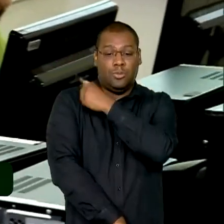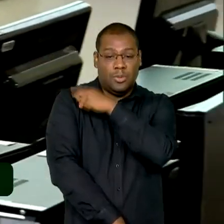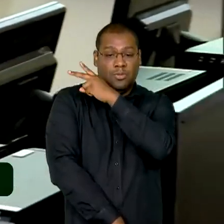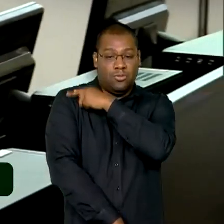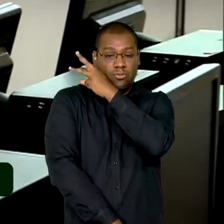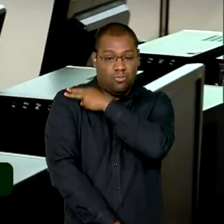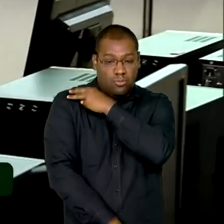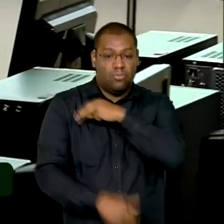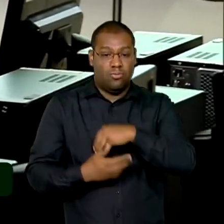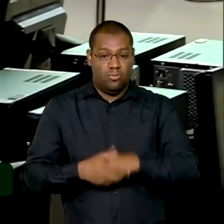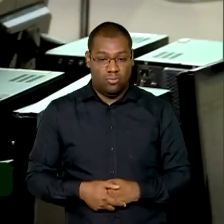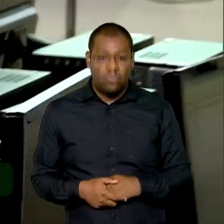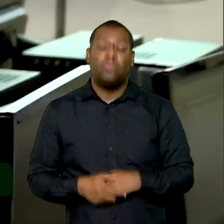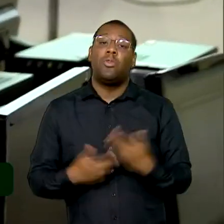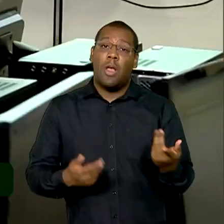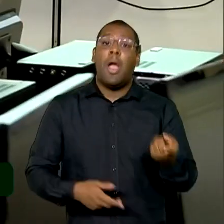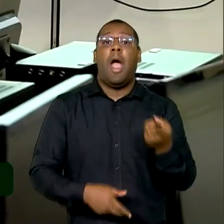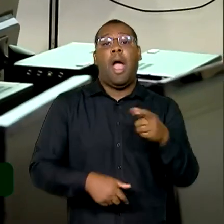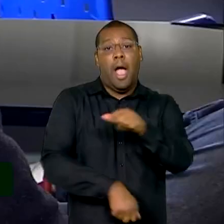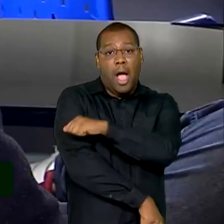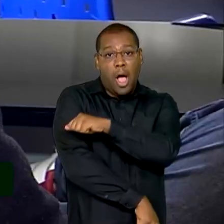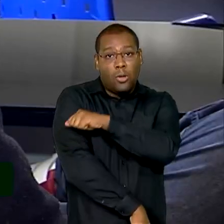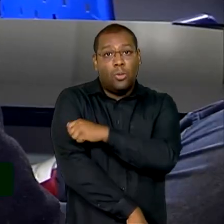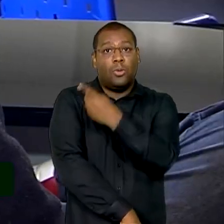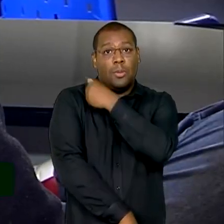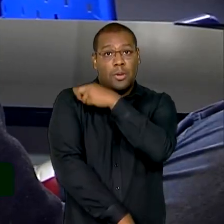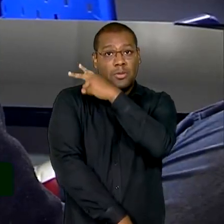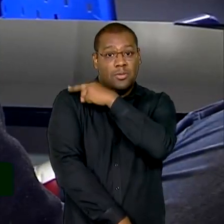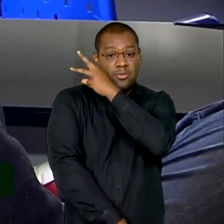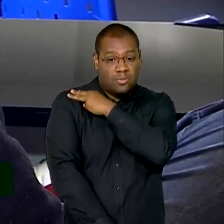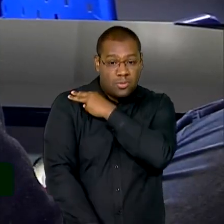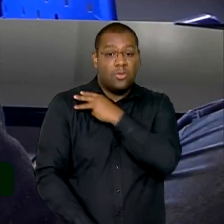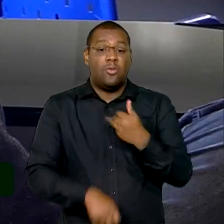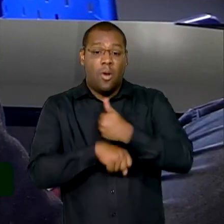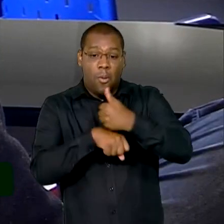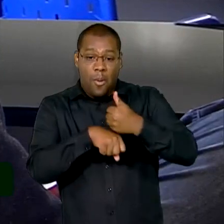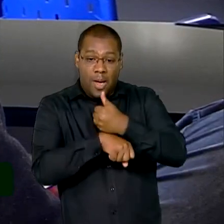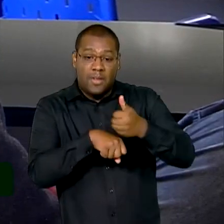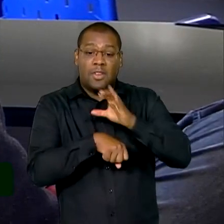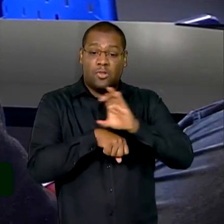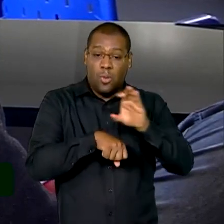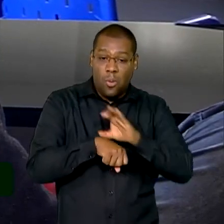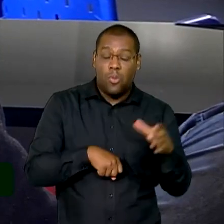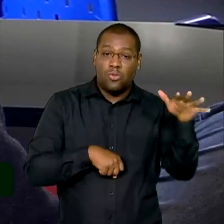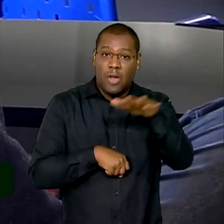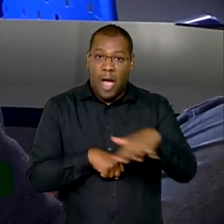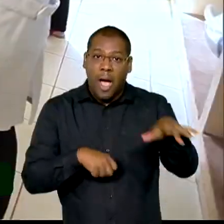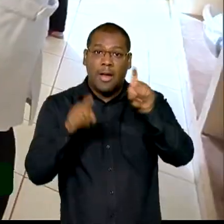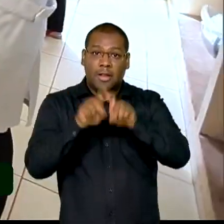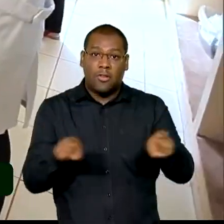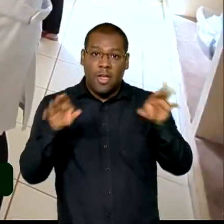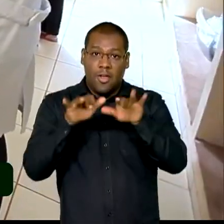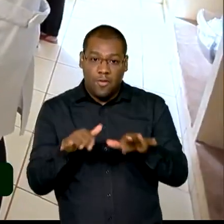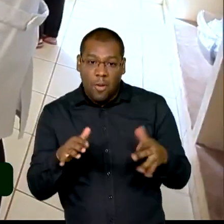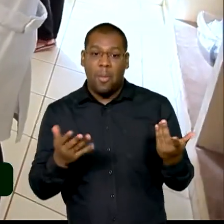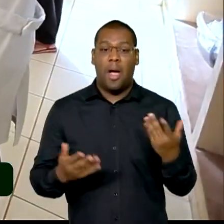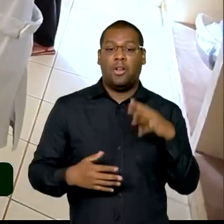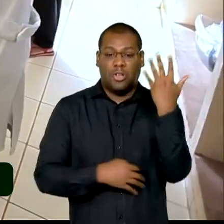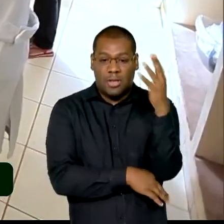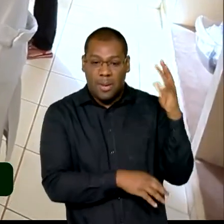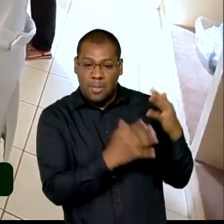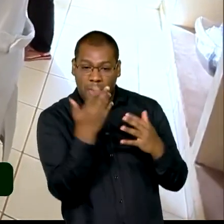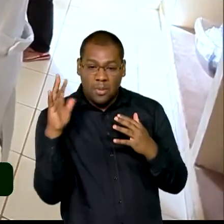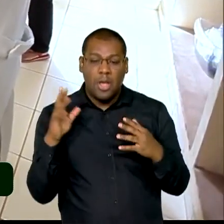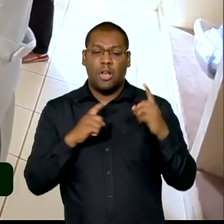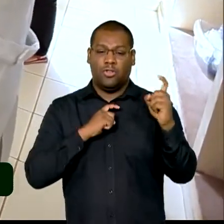enquanto recebe qualificação profissional em áreas como informática, meio ambiente, agropecuária, administração,